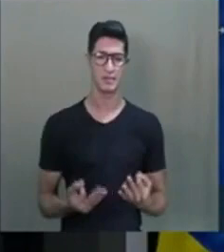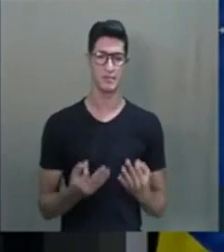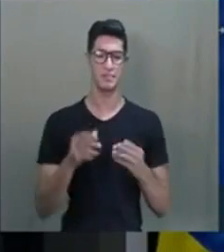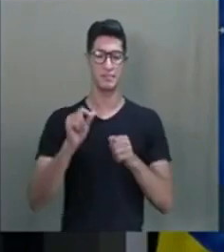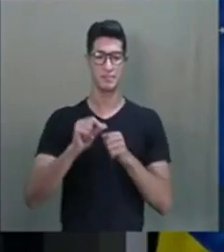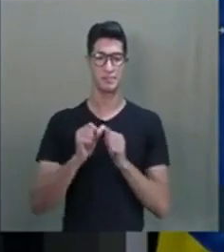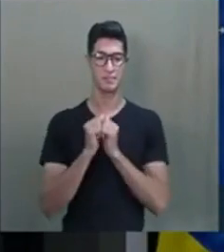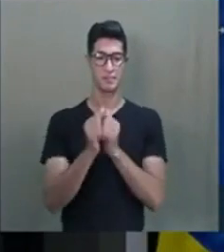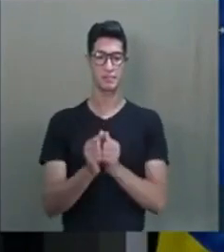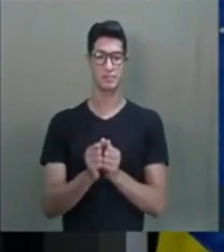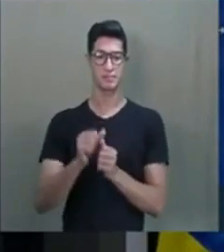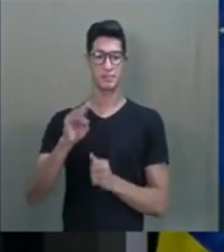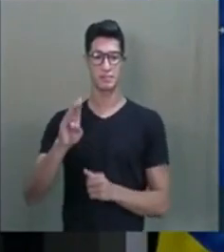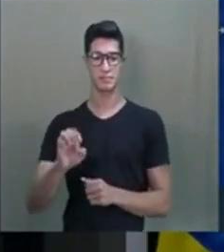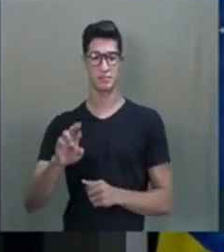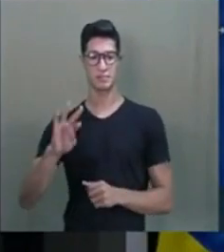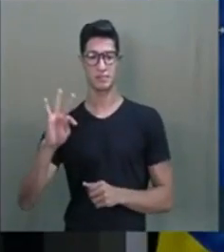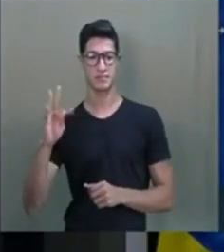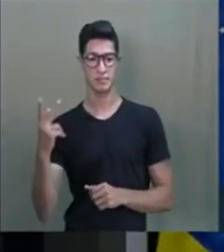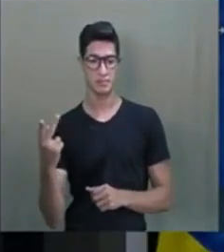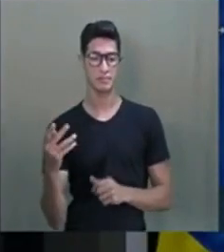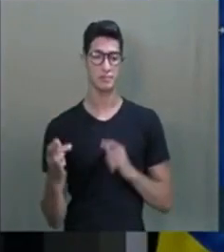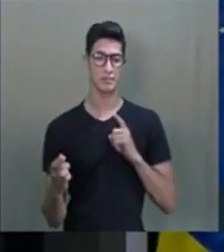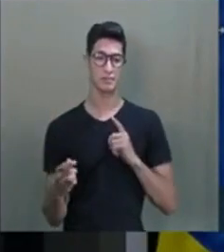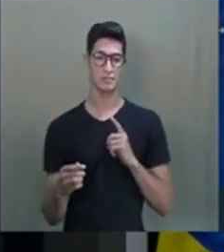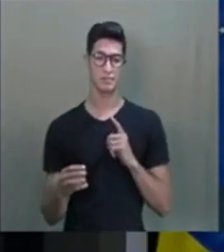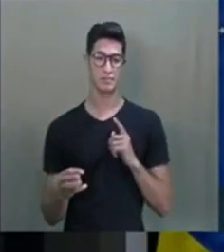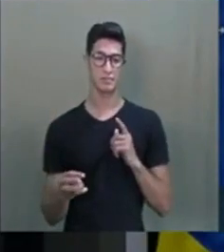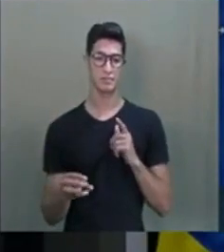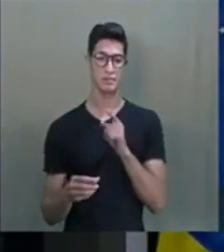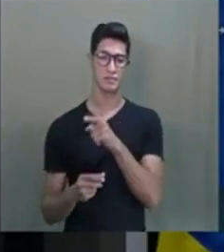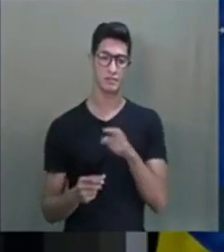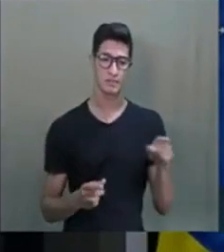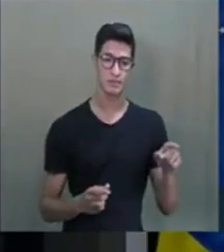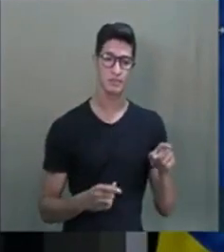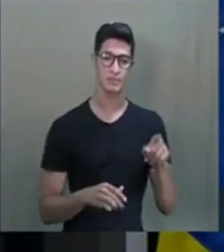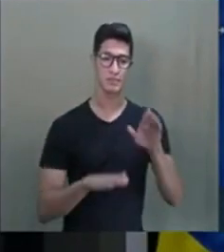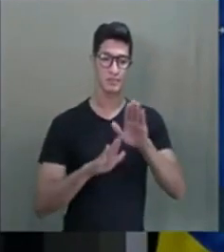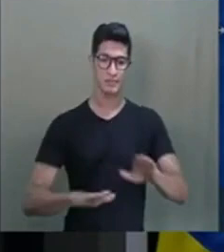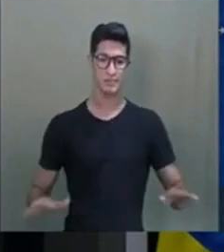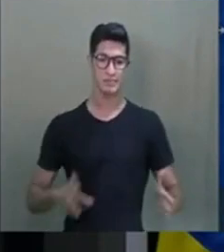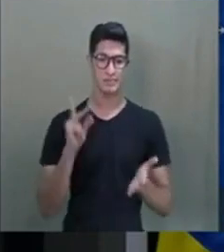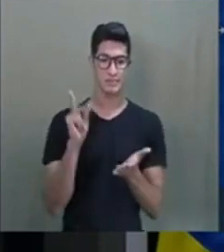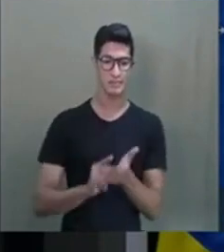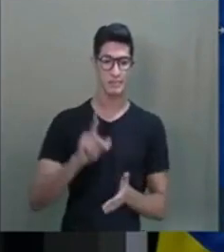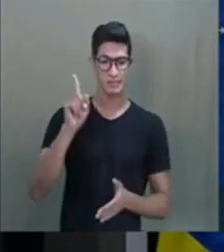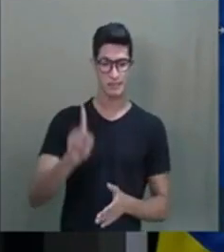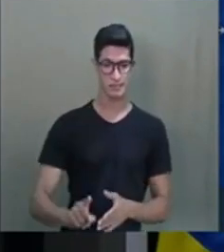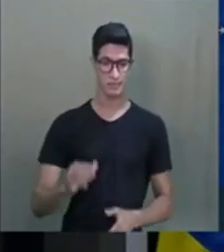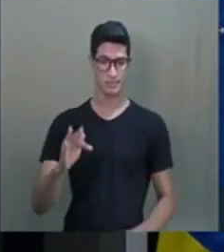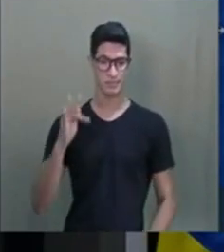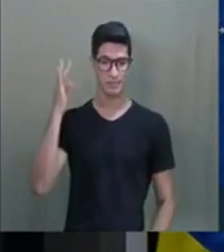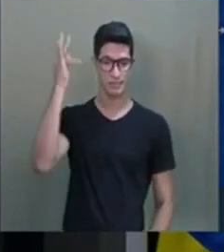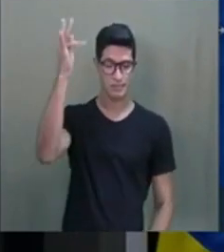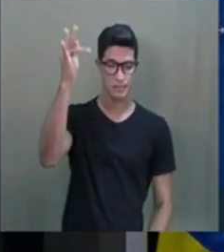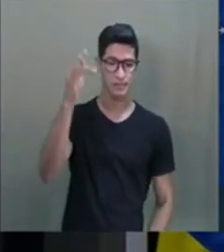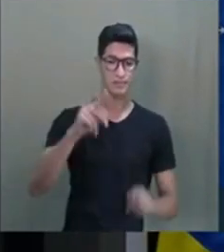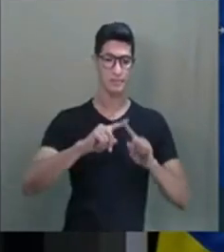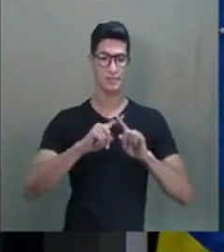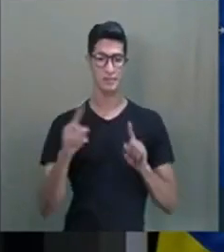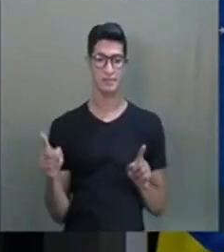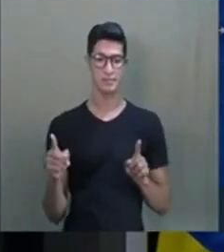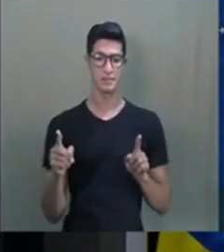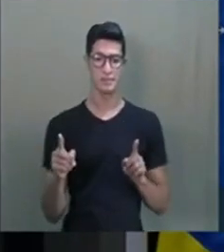fez junto com o Bert Hellinger durante muitos anos. E ele fala, a criança realmente é o futuro. Só